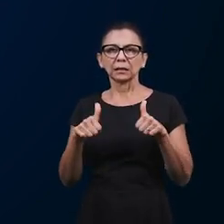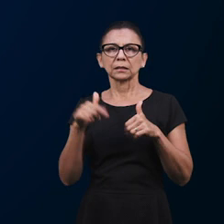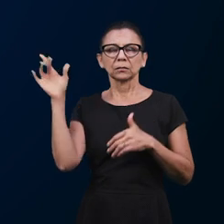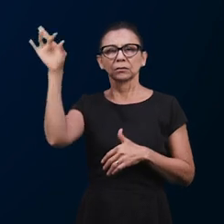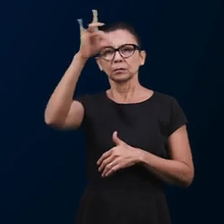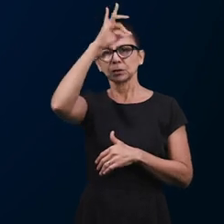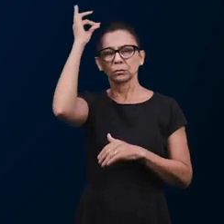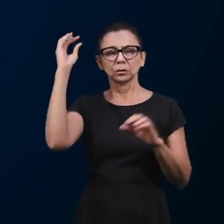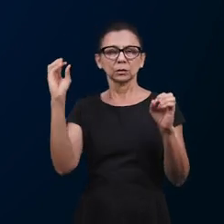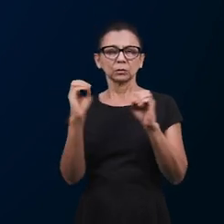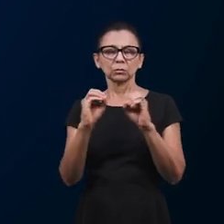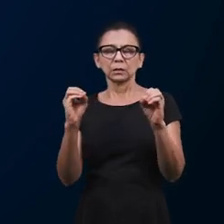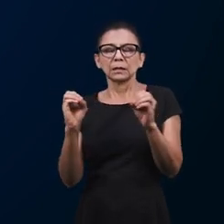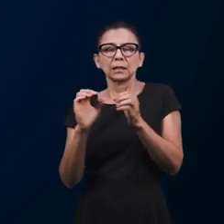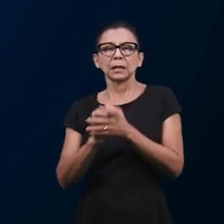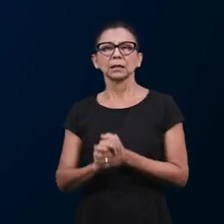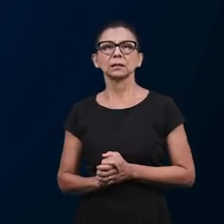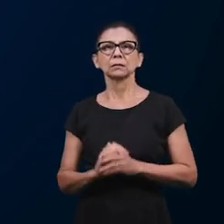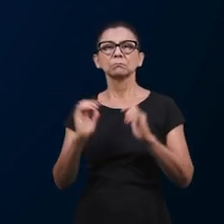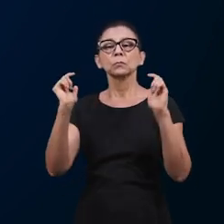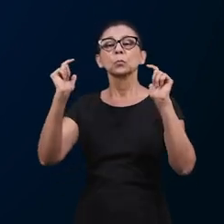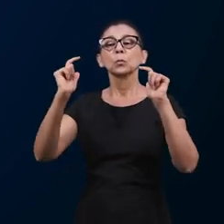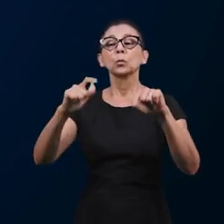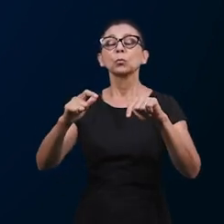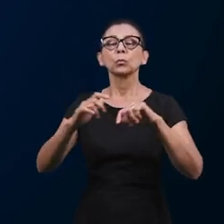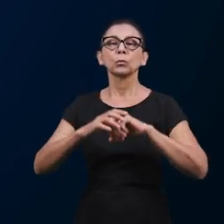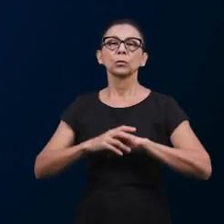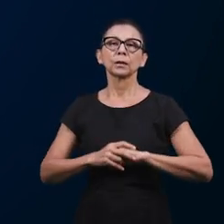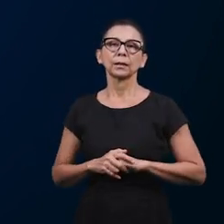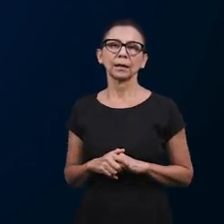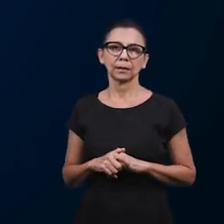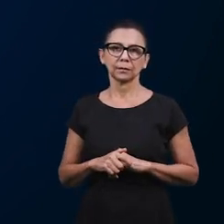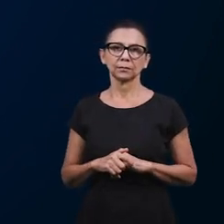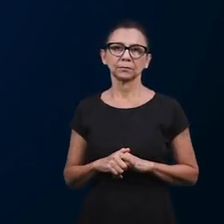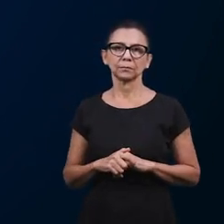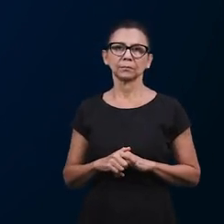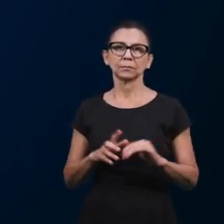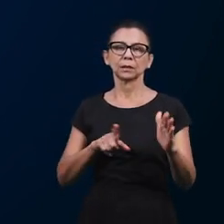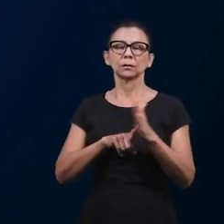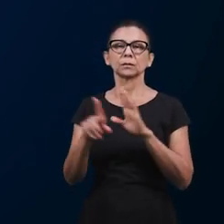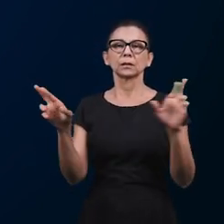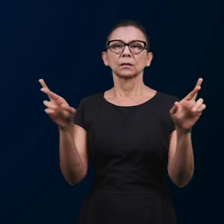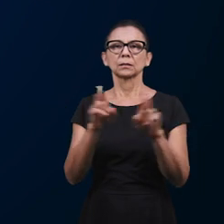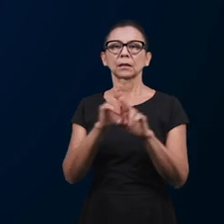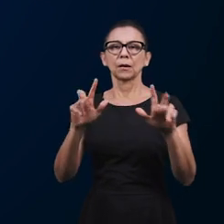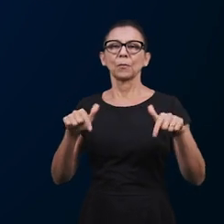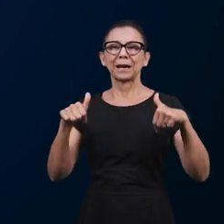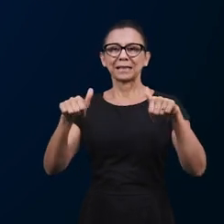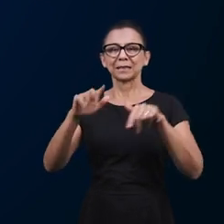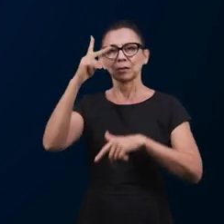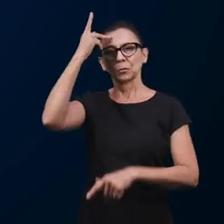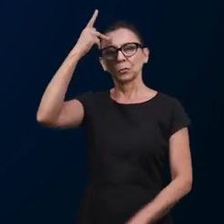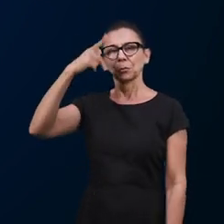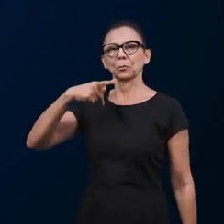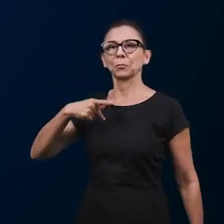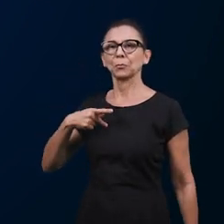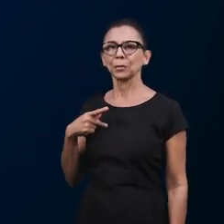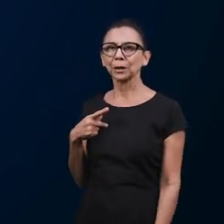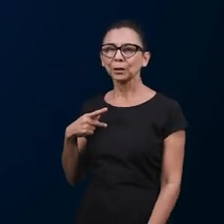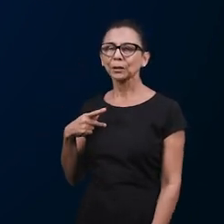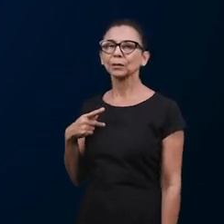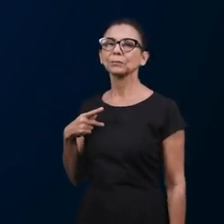pergunta, qual foi o campo? Nós identificamos, irmãos, que essa pergunta aqui está relacionada com a ação da carne.